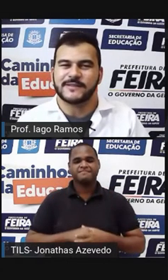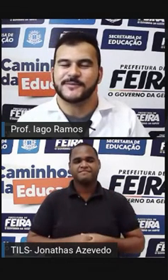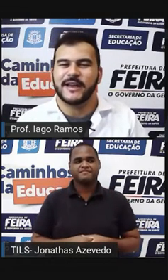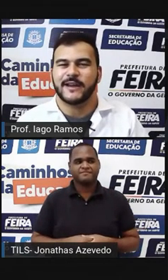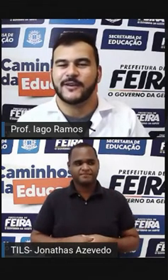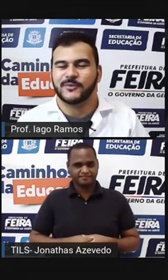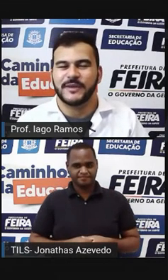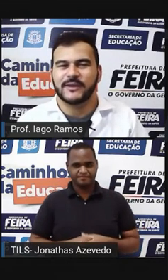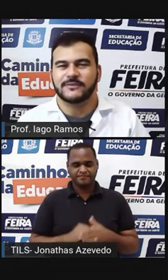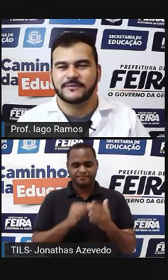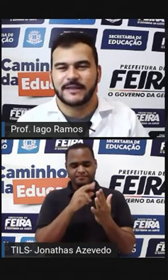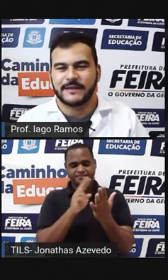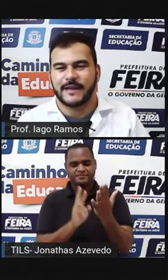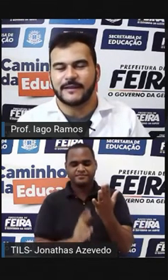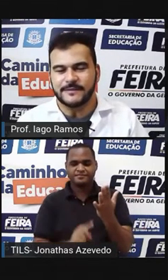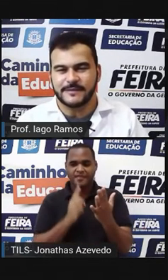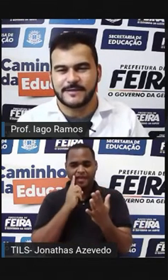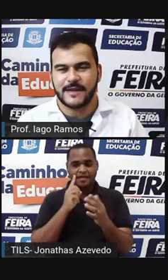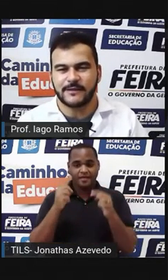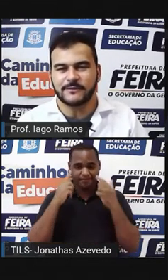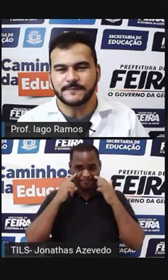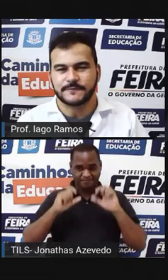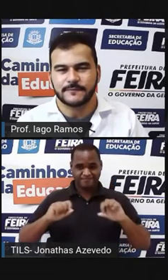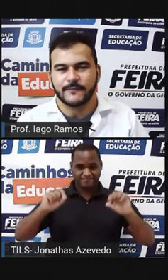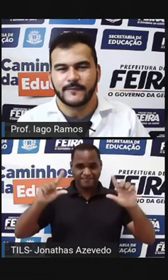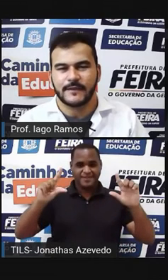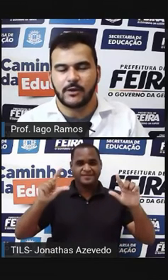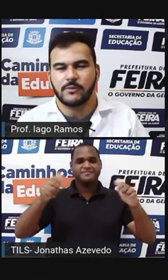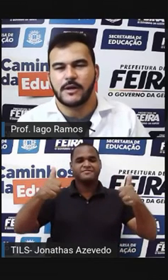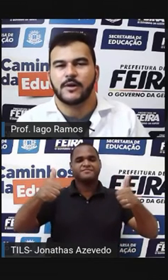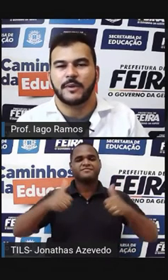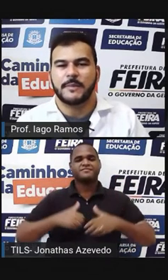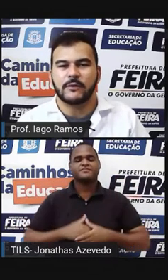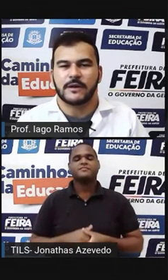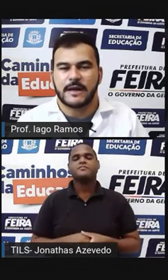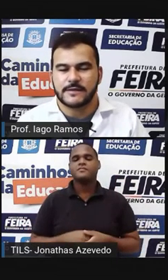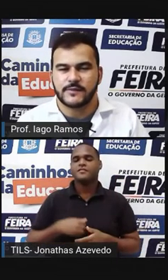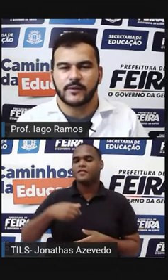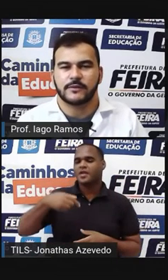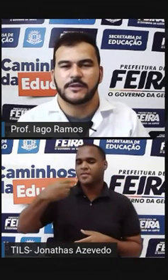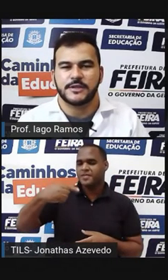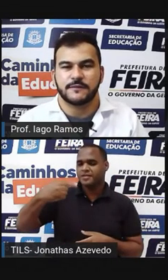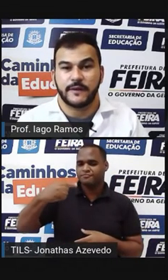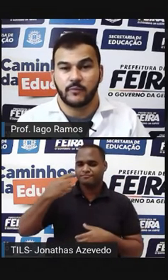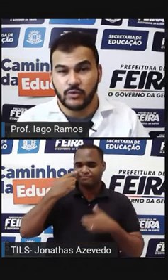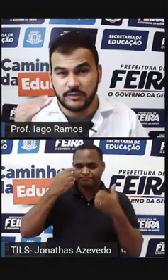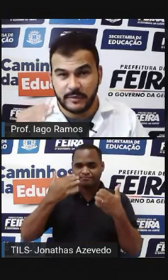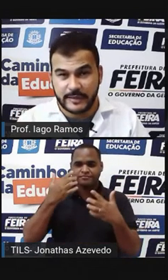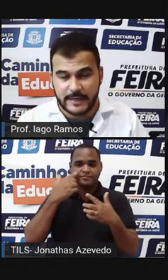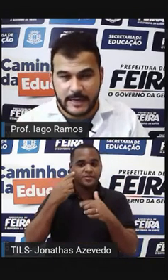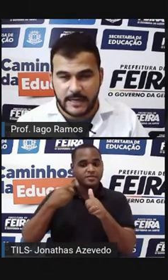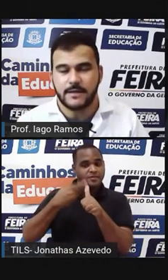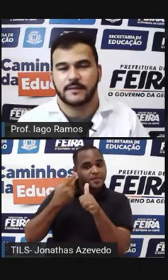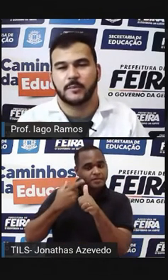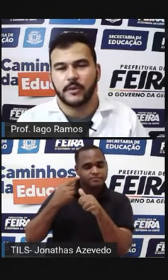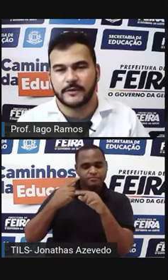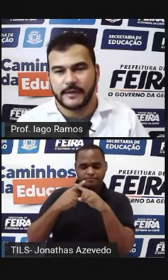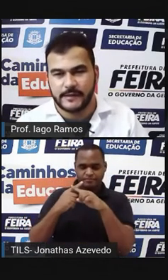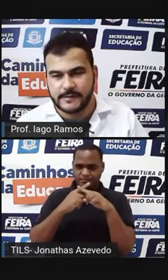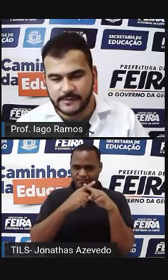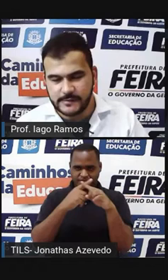Vamos rascunhar Aqui comigo Na tela Certo? Então Primeiro caso É quando a gente Vai multiplicar